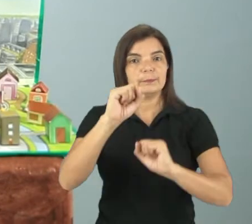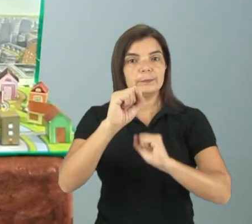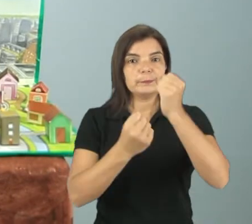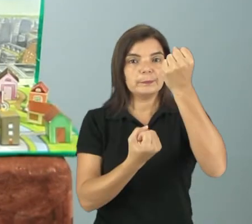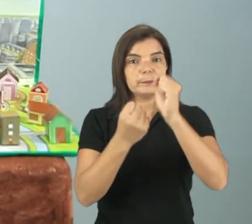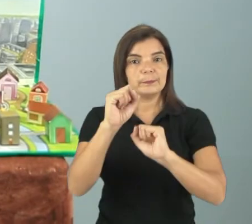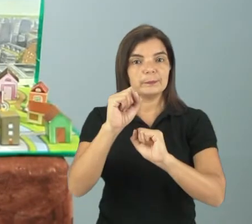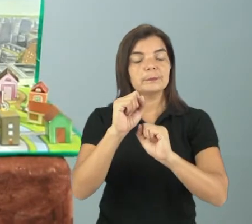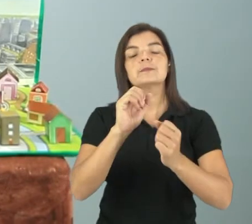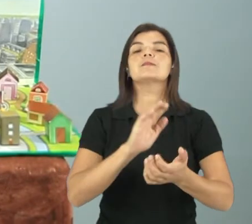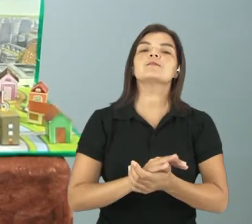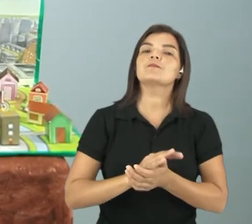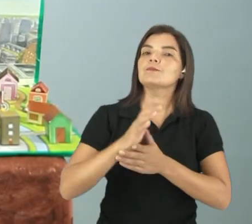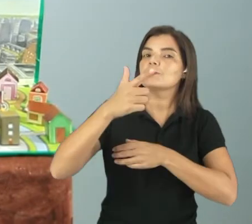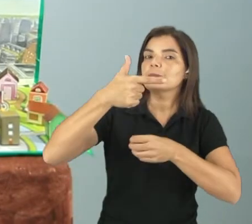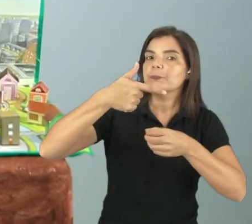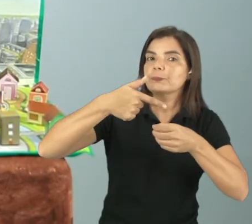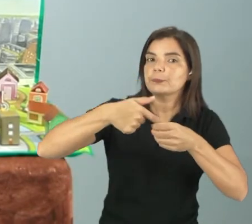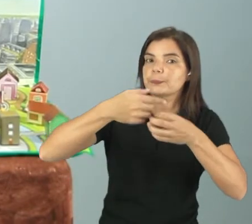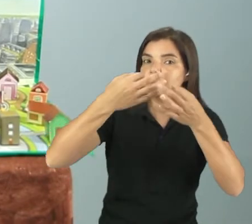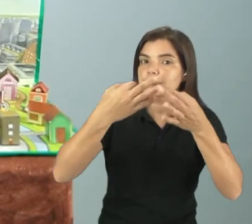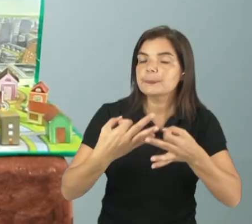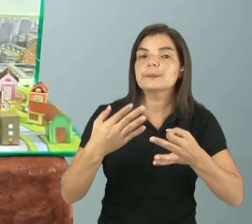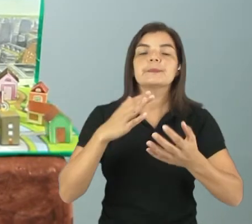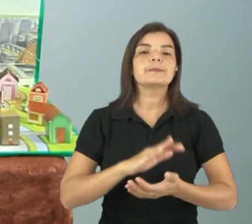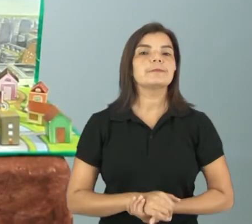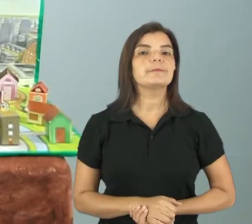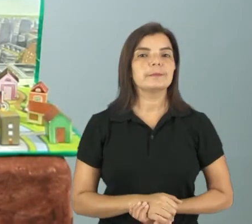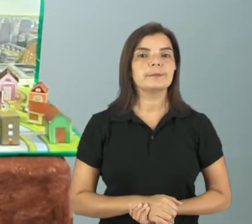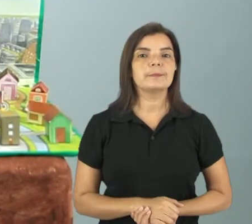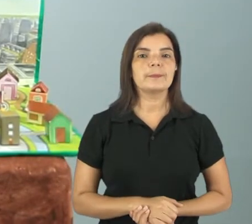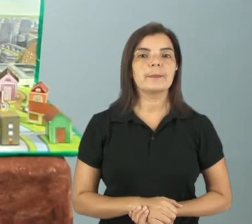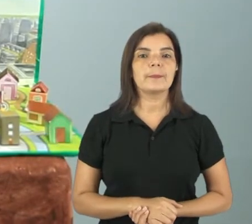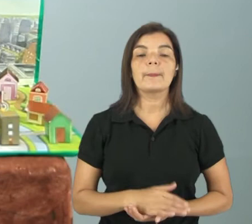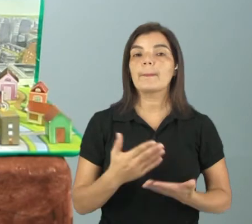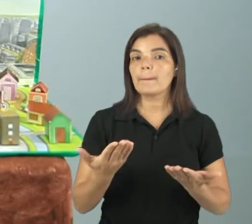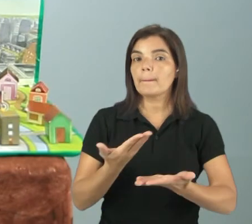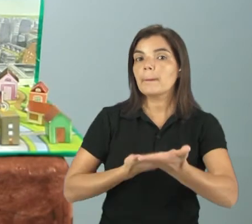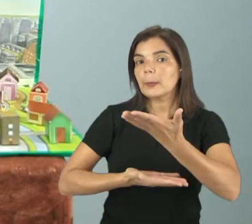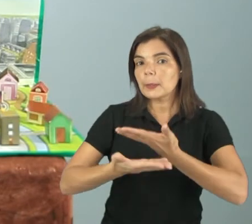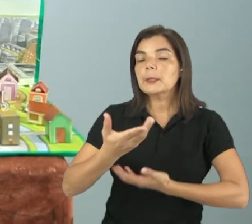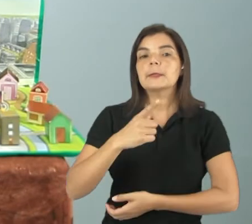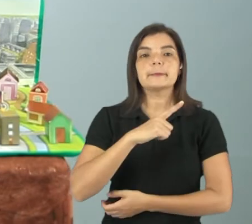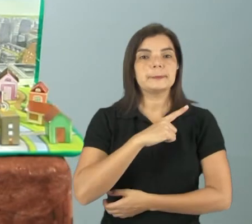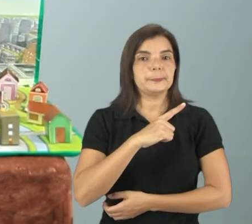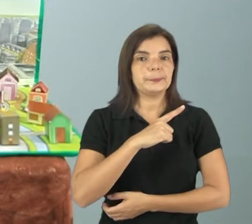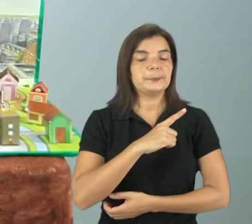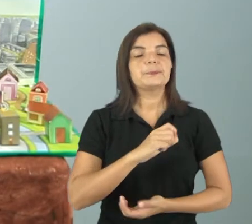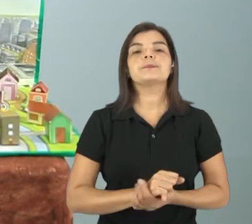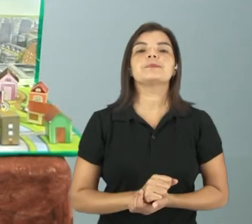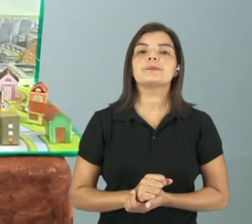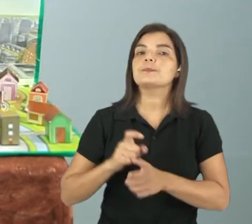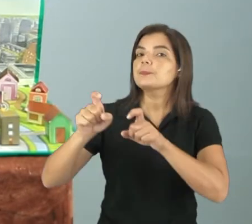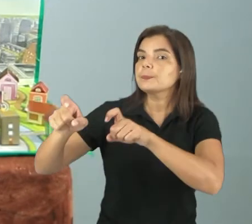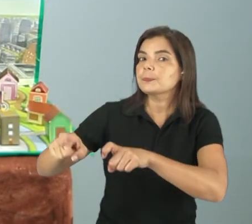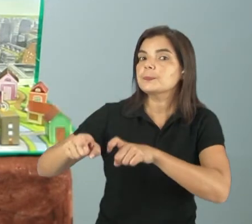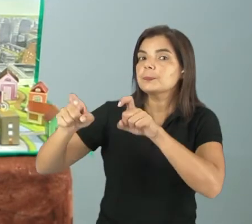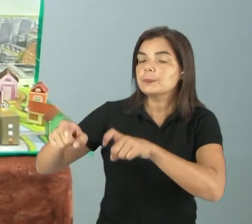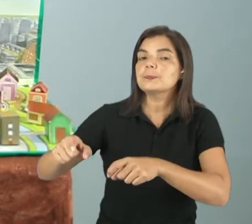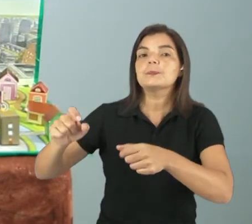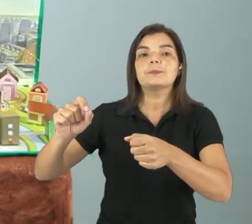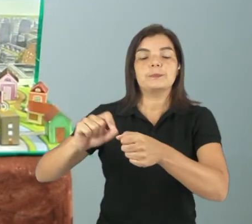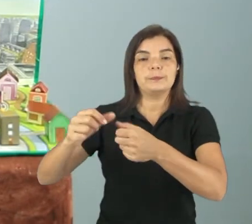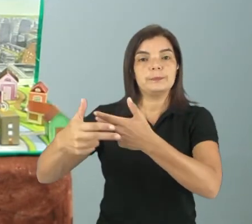combustível, certo. Então, essa relação que existe, o campo, ele produz